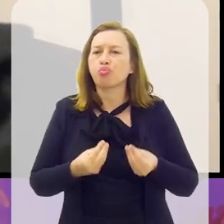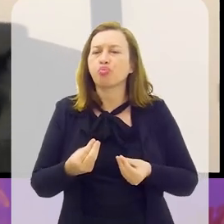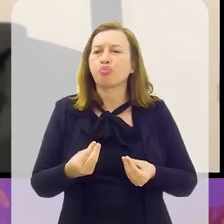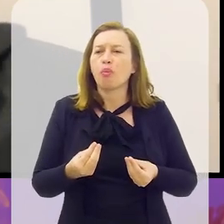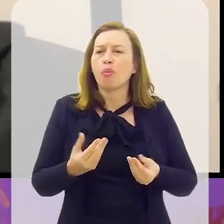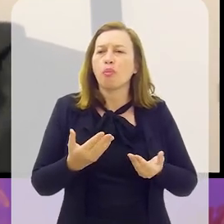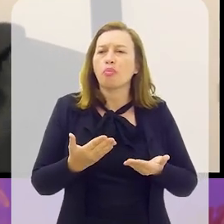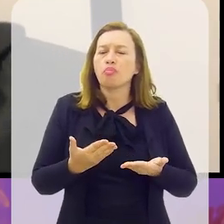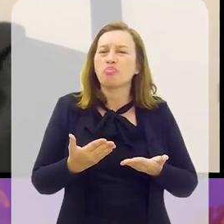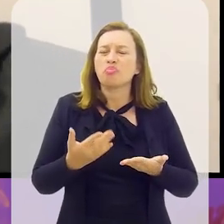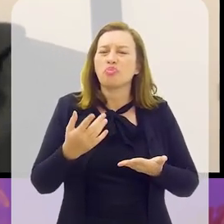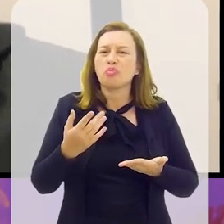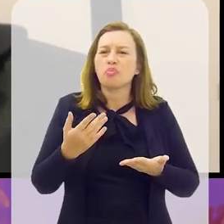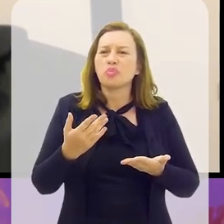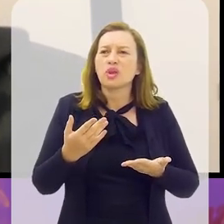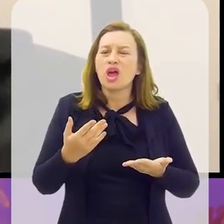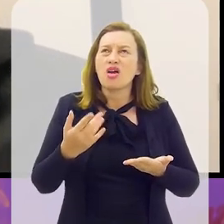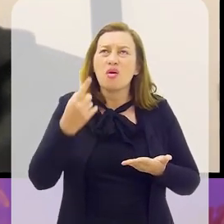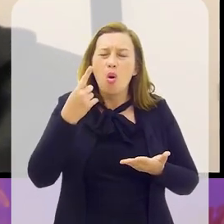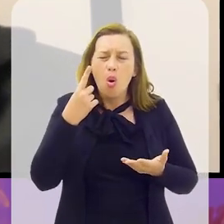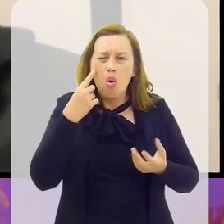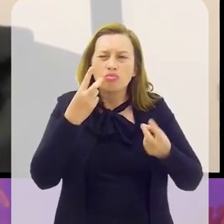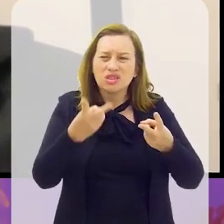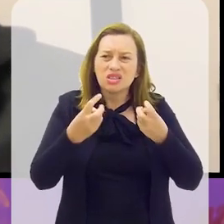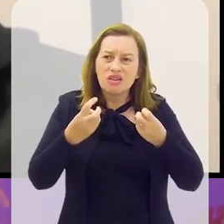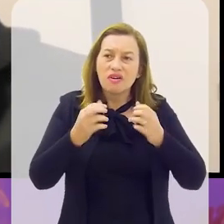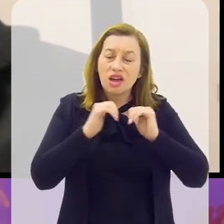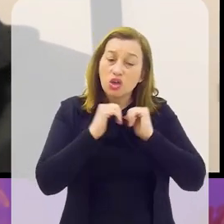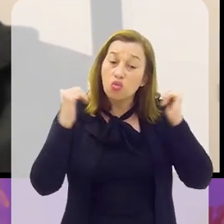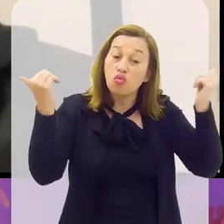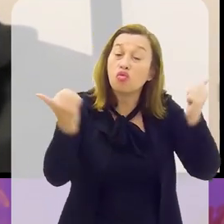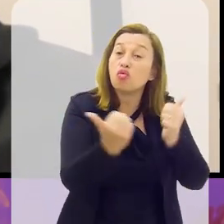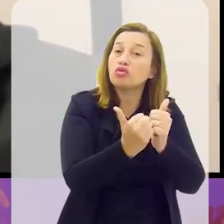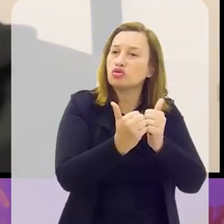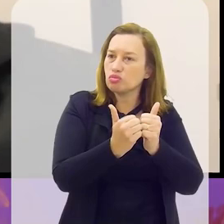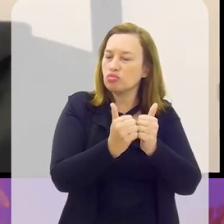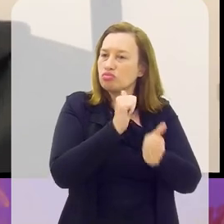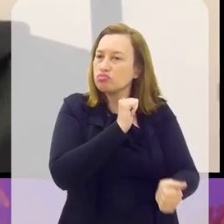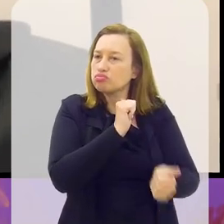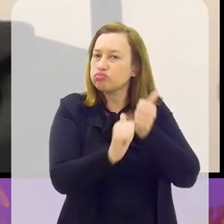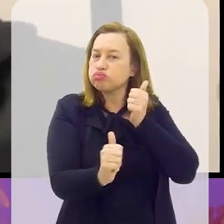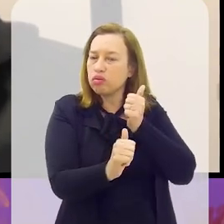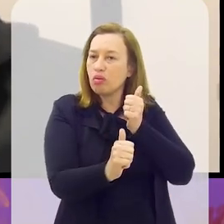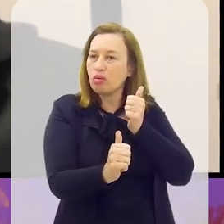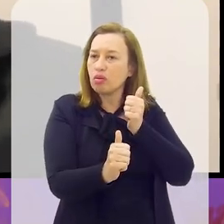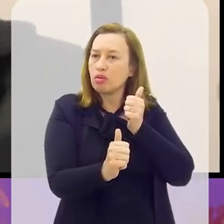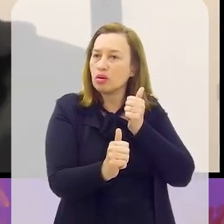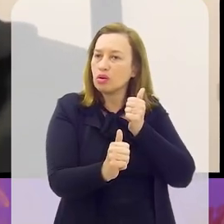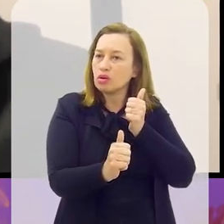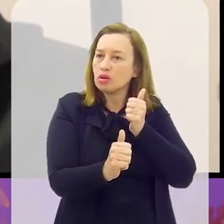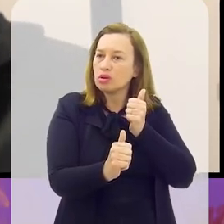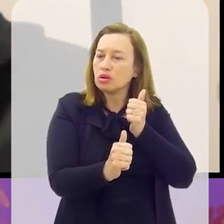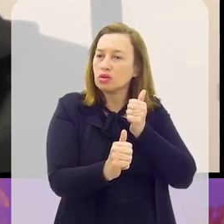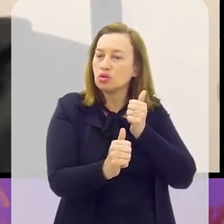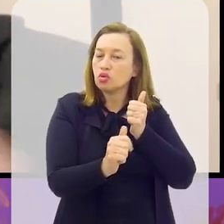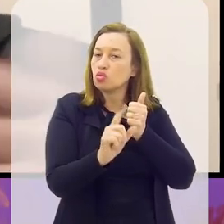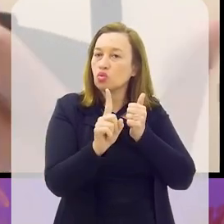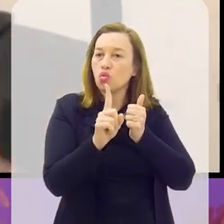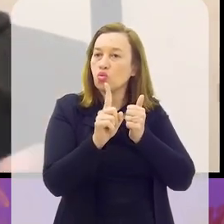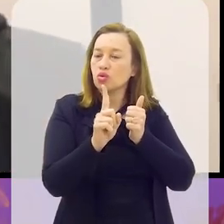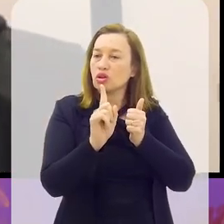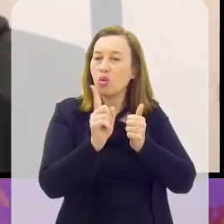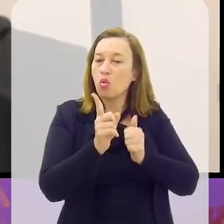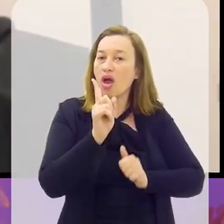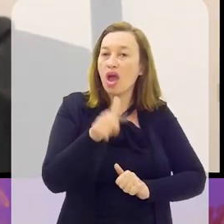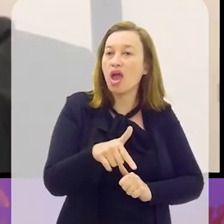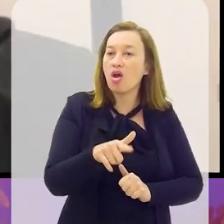dá para a gente perder de vista que o futebol, ele constitui um universo relativamente... Ele, de alguma forma, ele não é uma